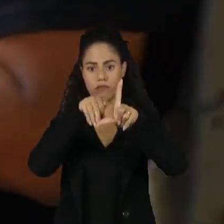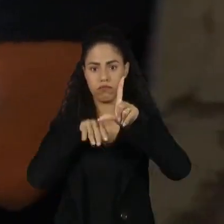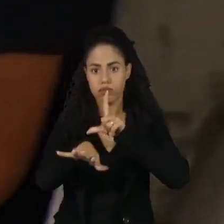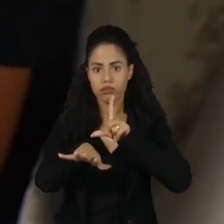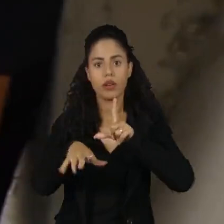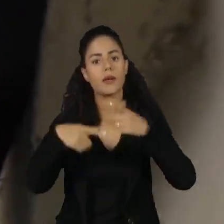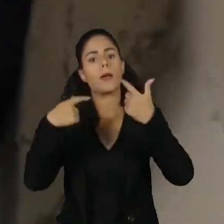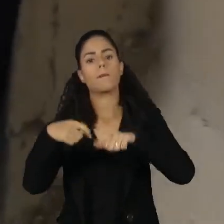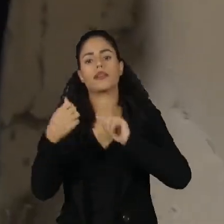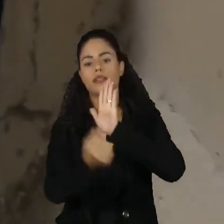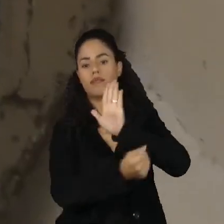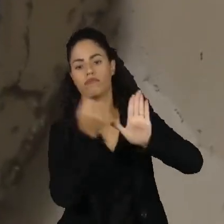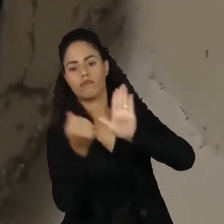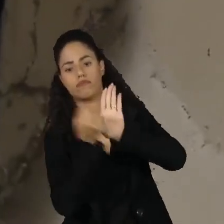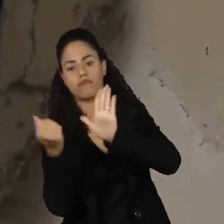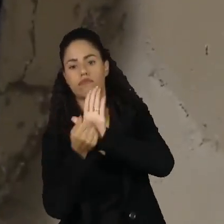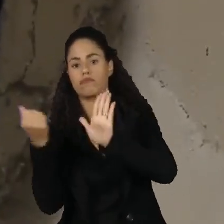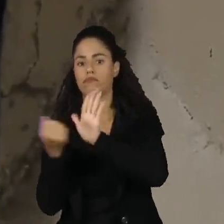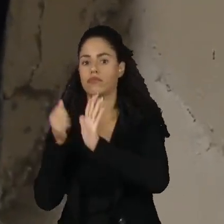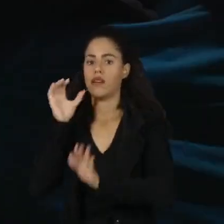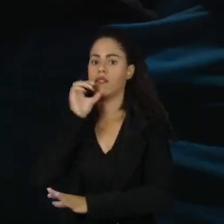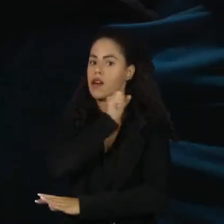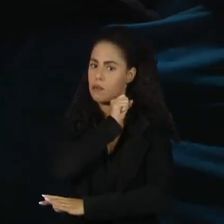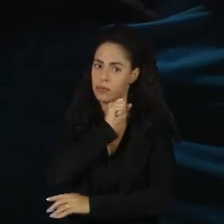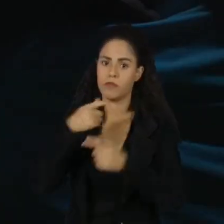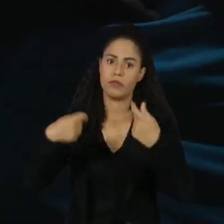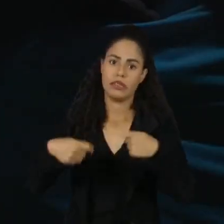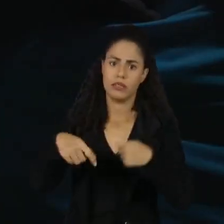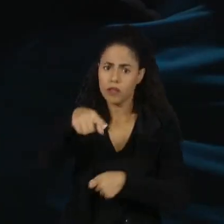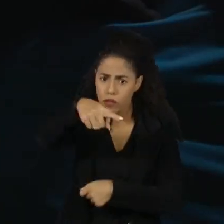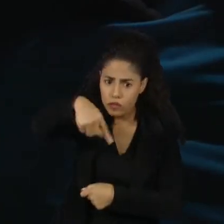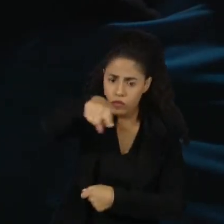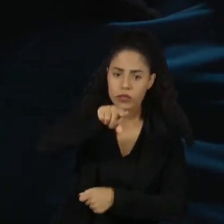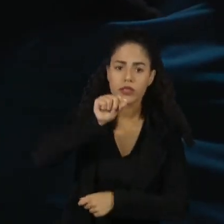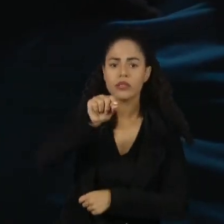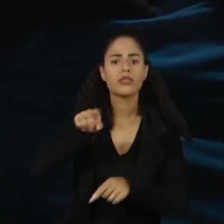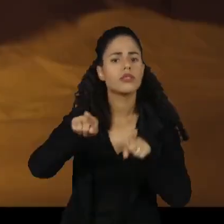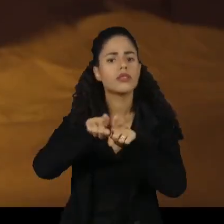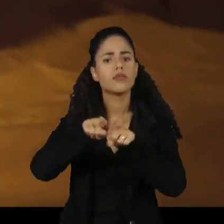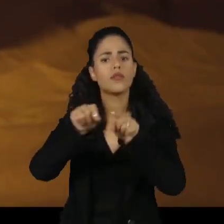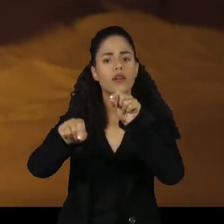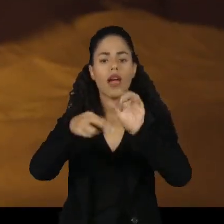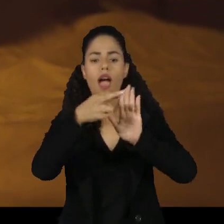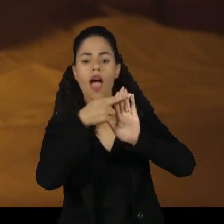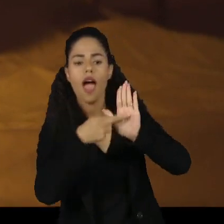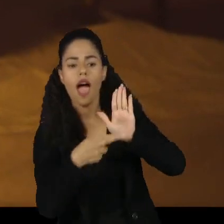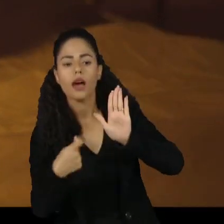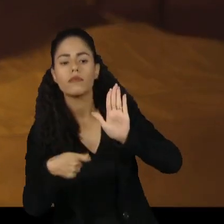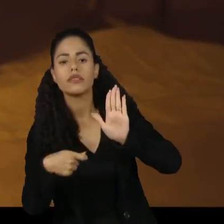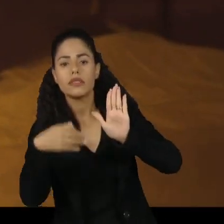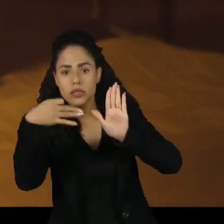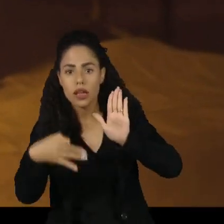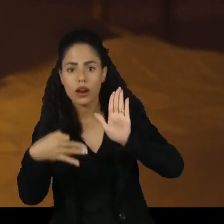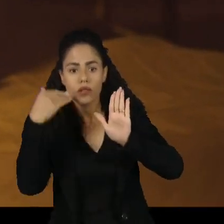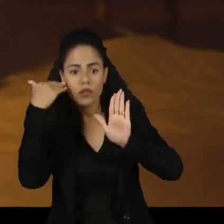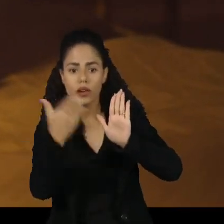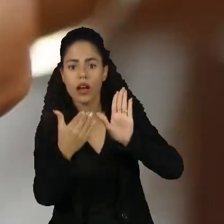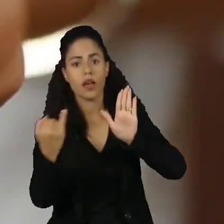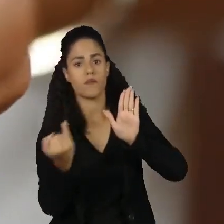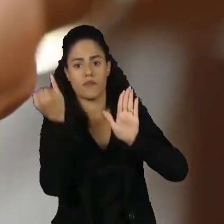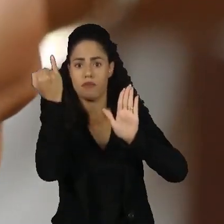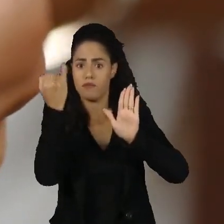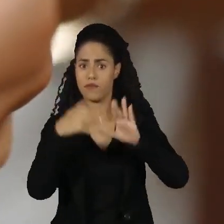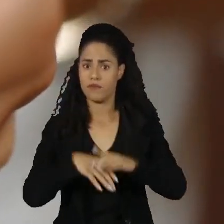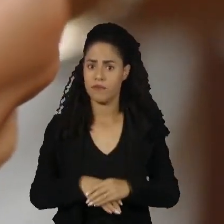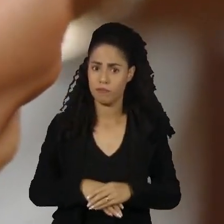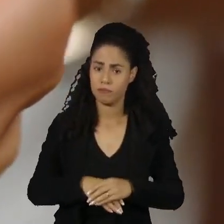tomem algumas atitudes. Então, acho que o Brasil falar, olha, vocês precisam ter essas regras específicas, isso é muito importante.